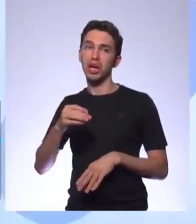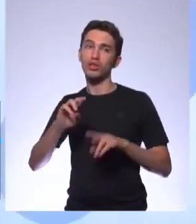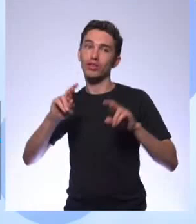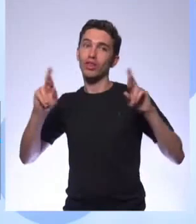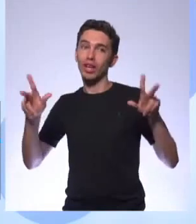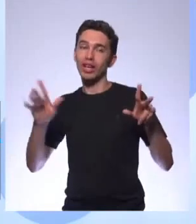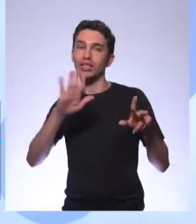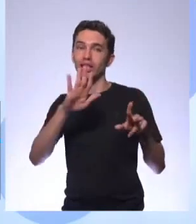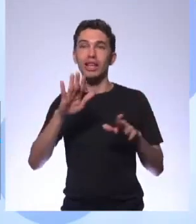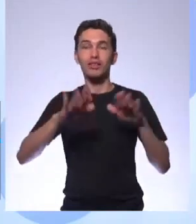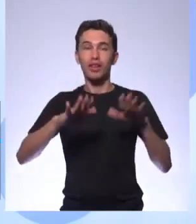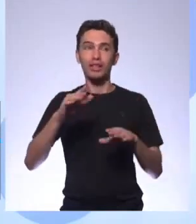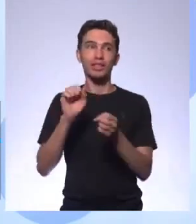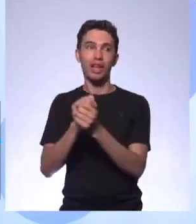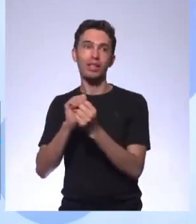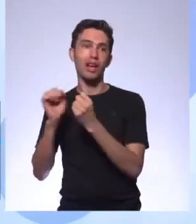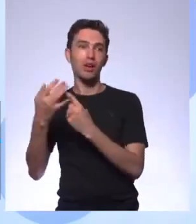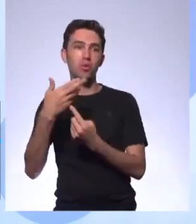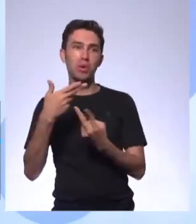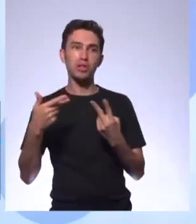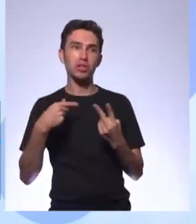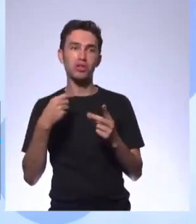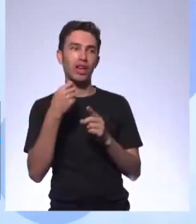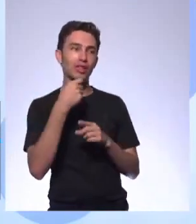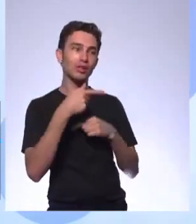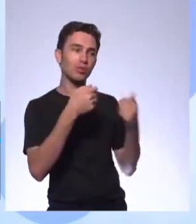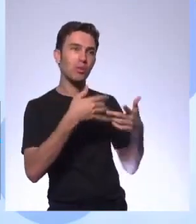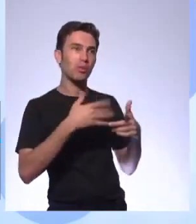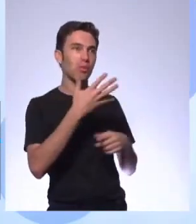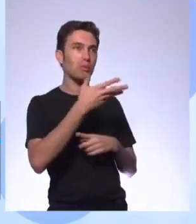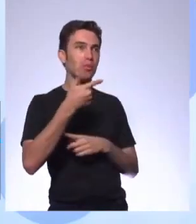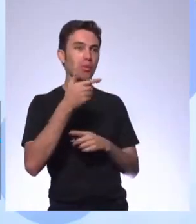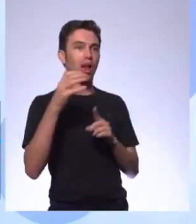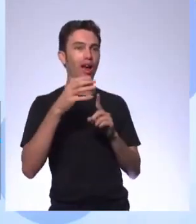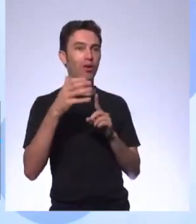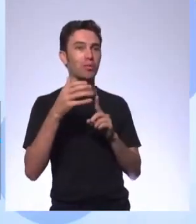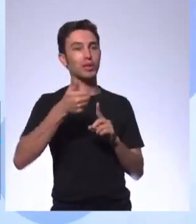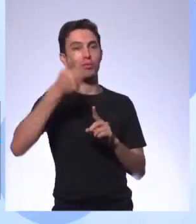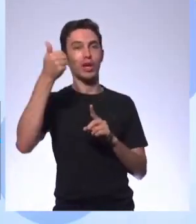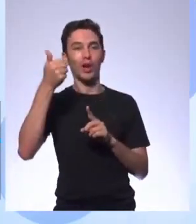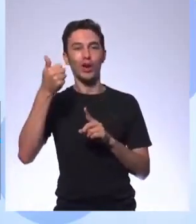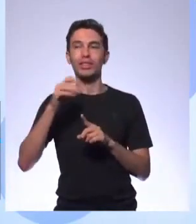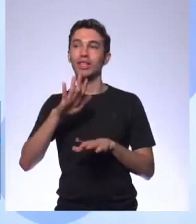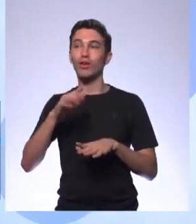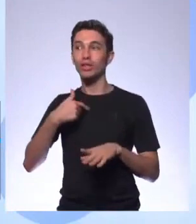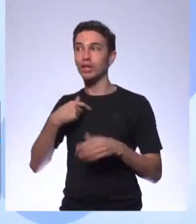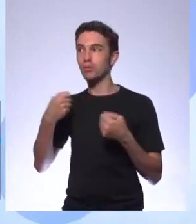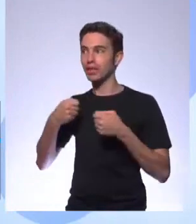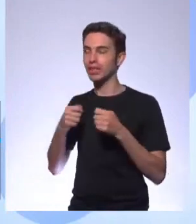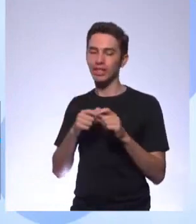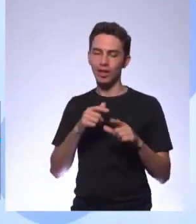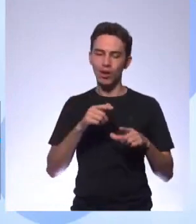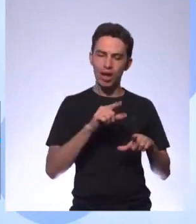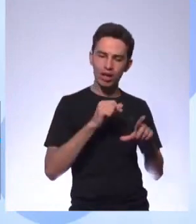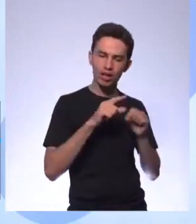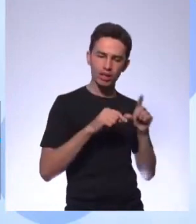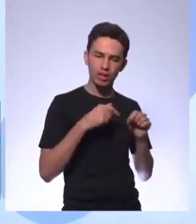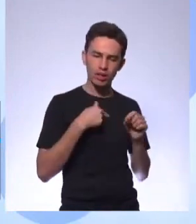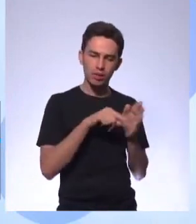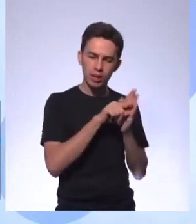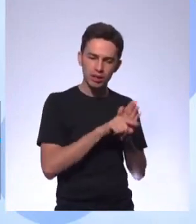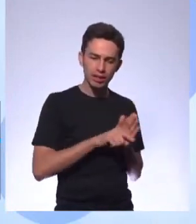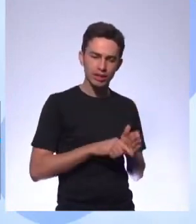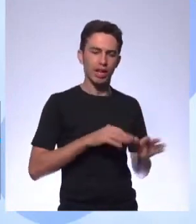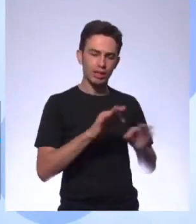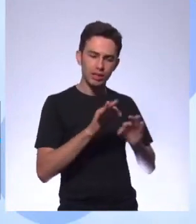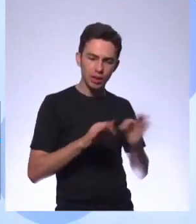é bom que você se arme, no bom sentido, com argumentos de qualidade, porque você está se posicionando ante algo que foi muito